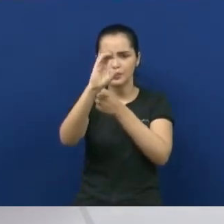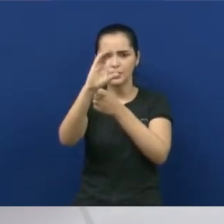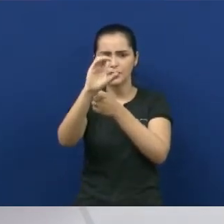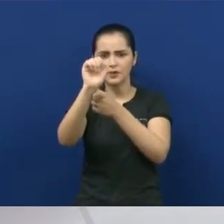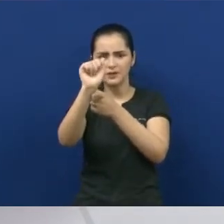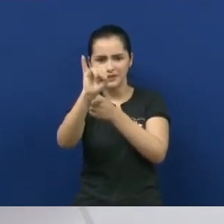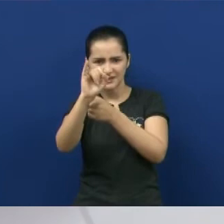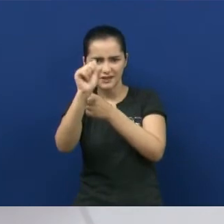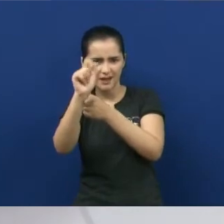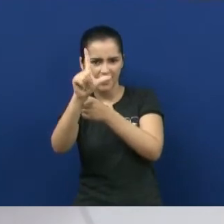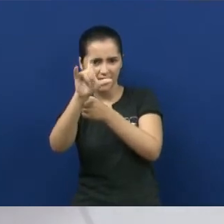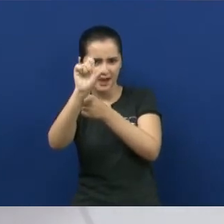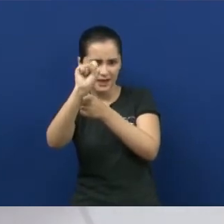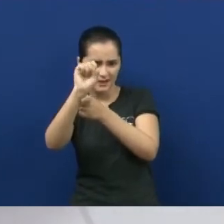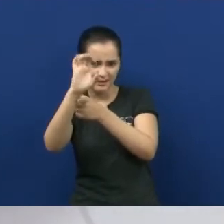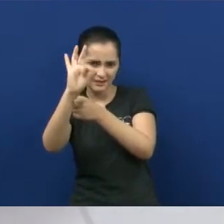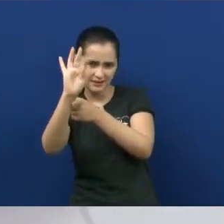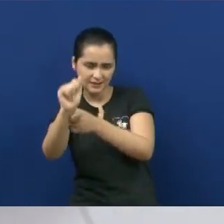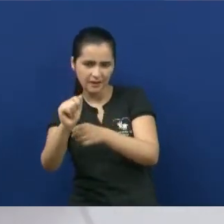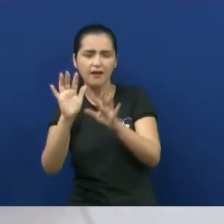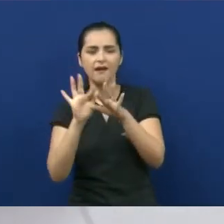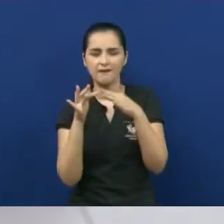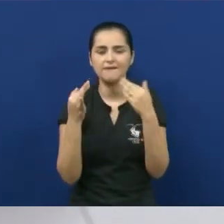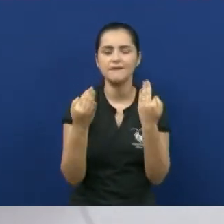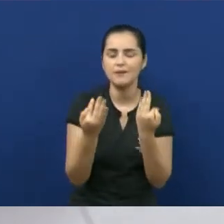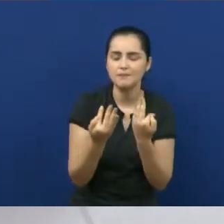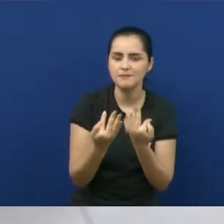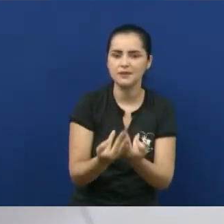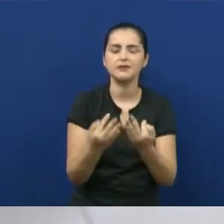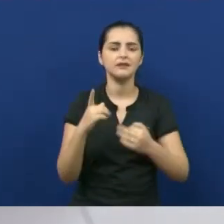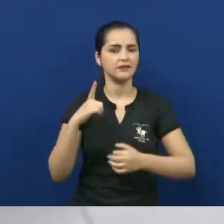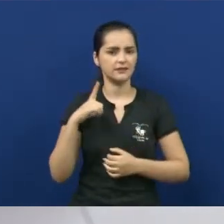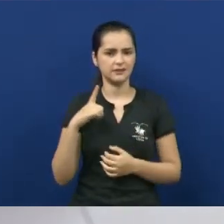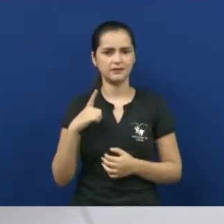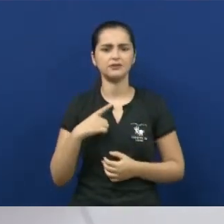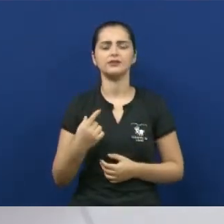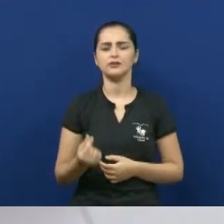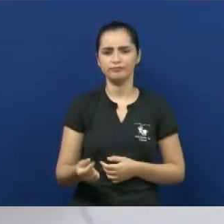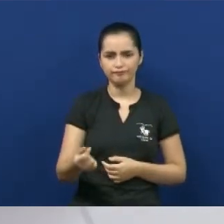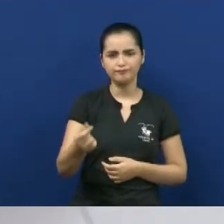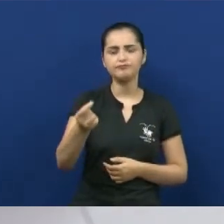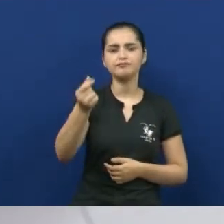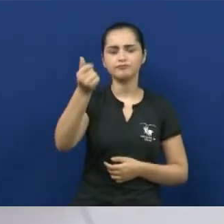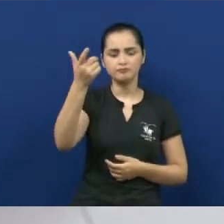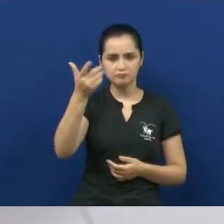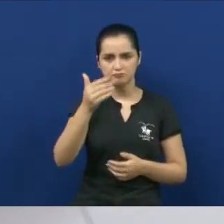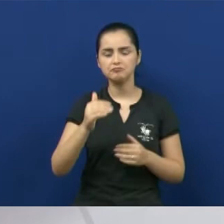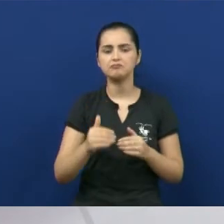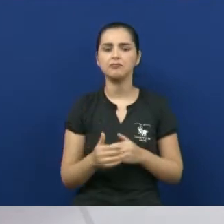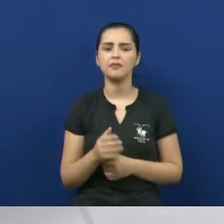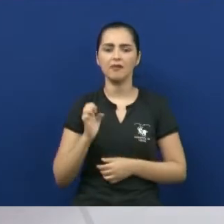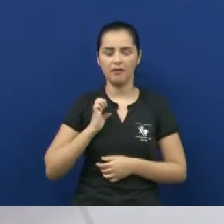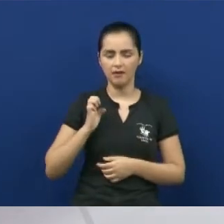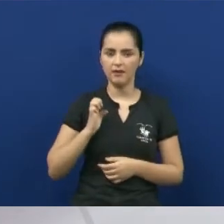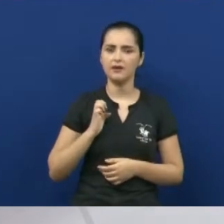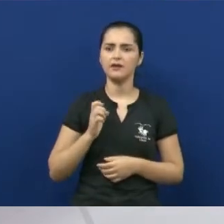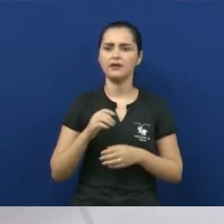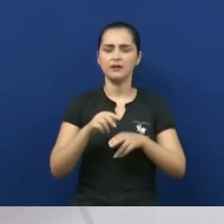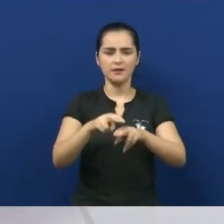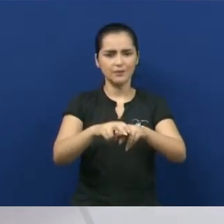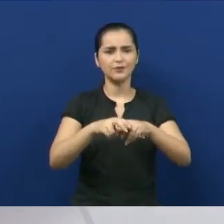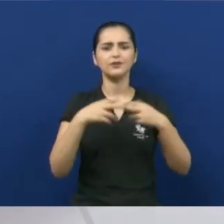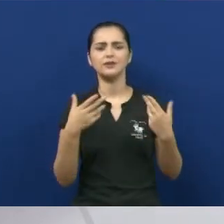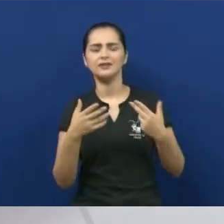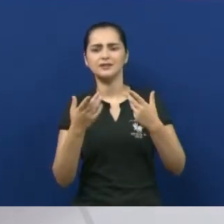dele fazer parte, a família dele ser uma família que tinha condições financeiras elevadas. Por isso, essa